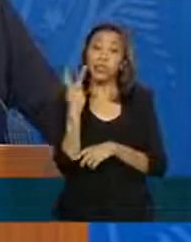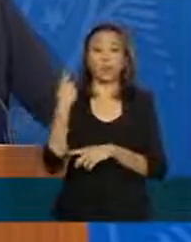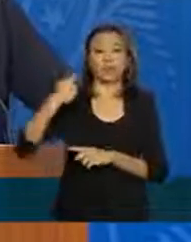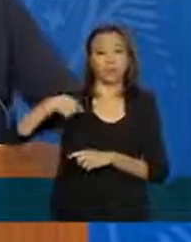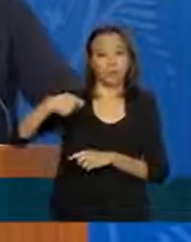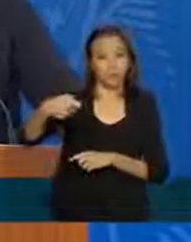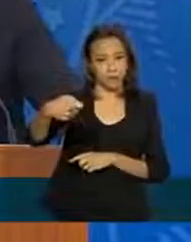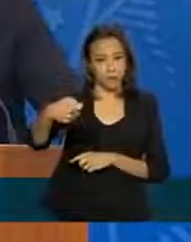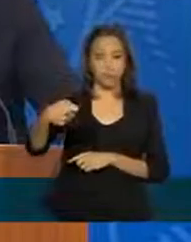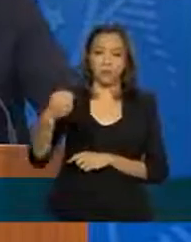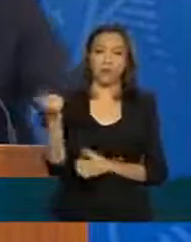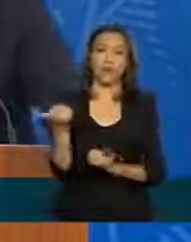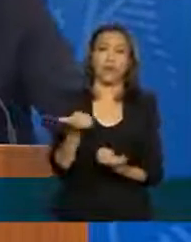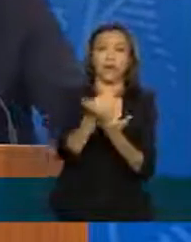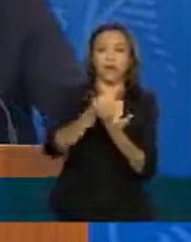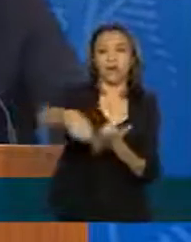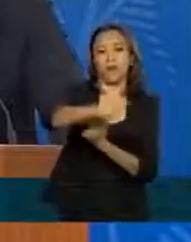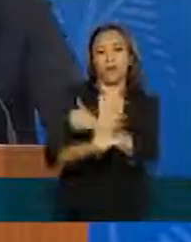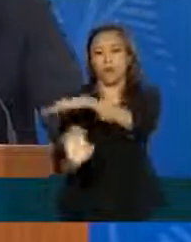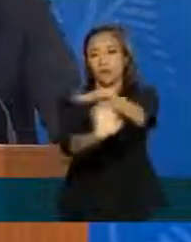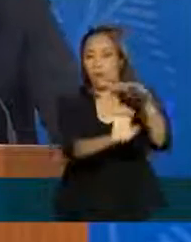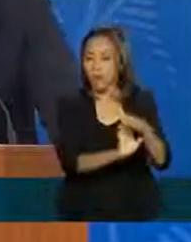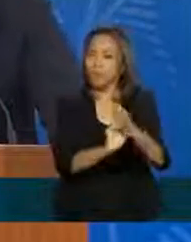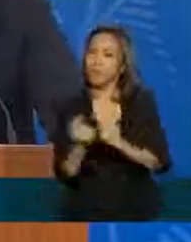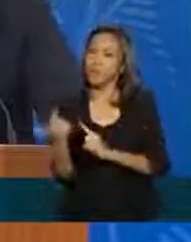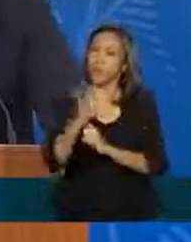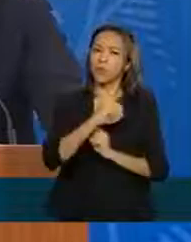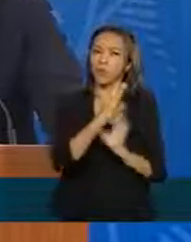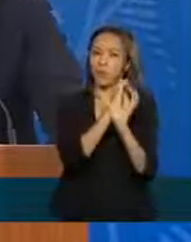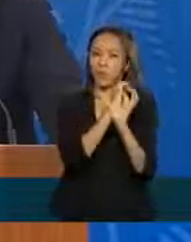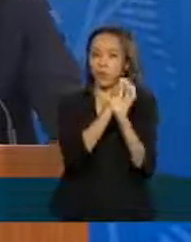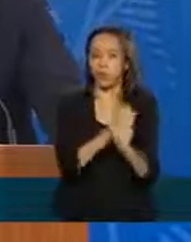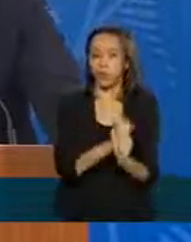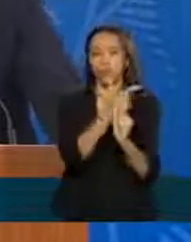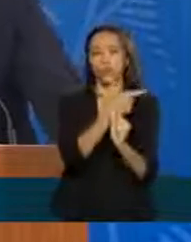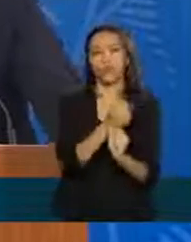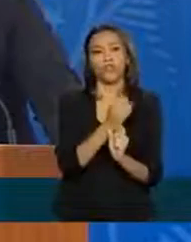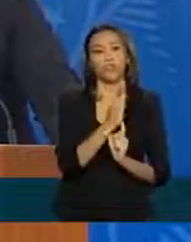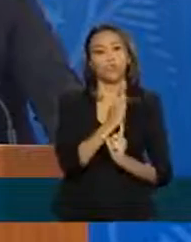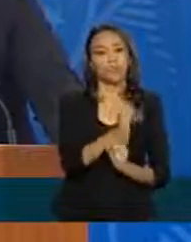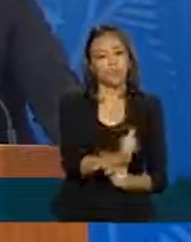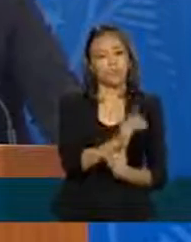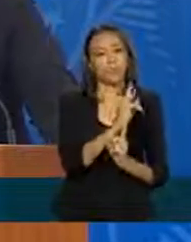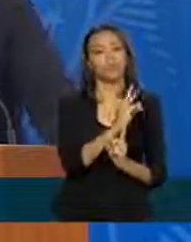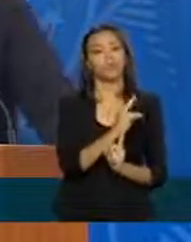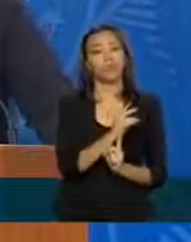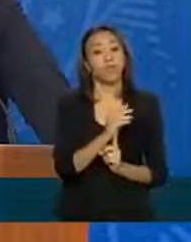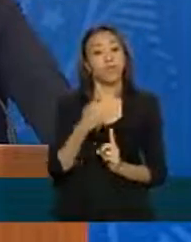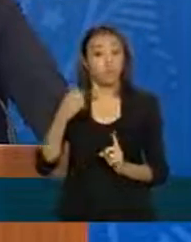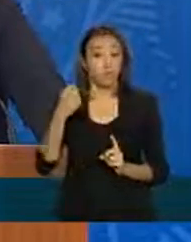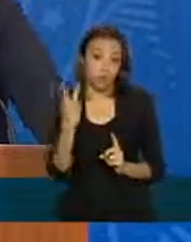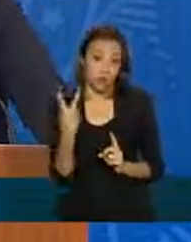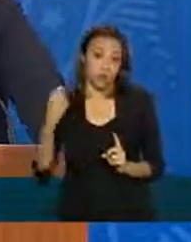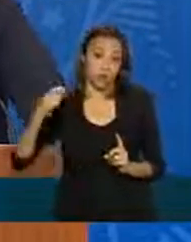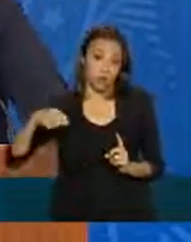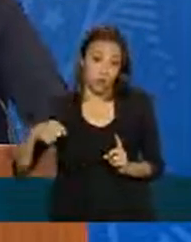pagamento e o montante será de R$ 20 bilhões por mês. Dois meses, R$ 40 bilhões.